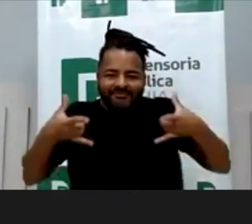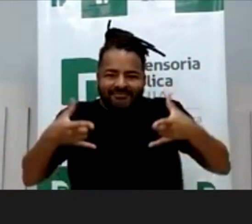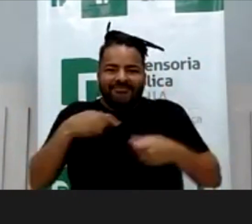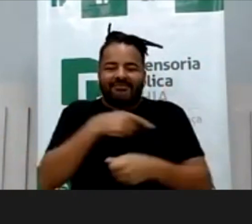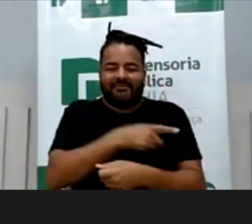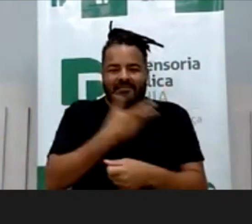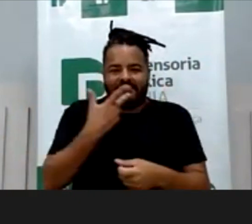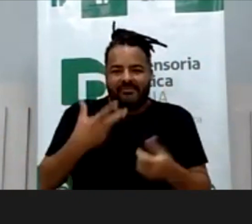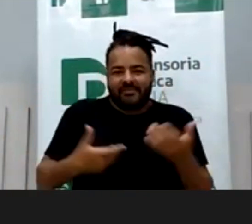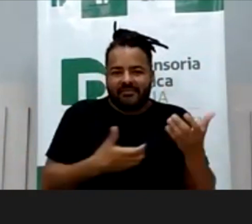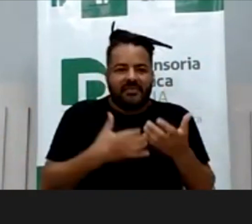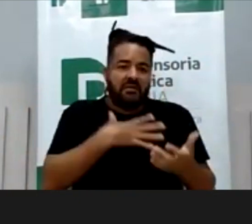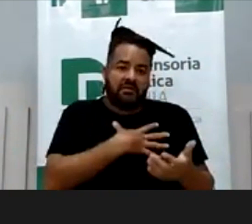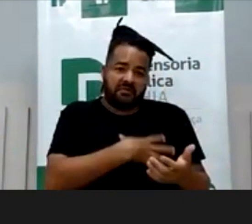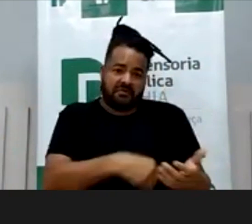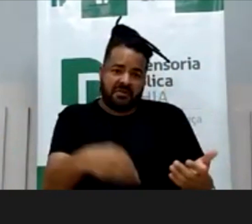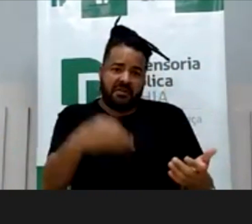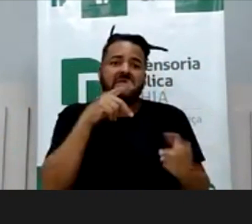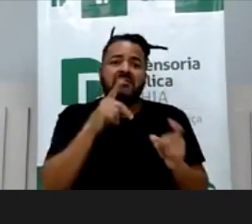desculpa o termo, vende os filhos junto,